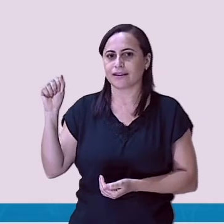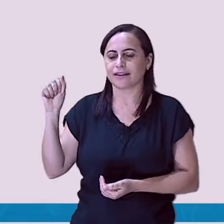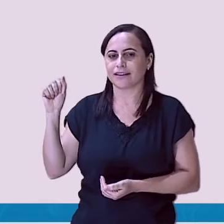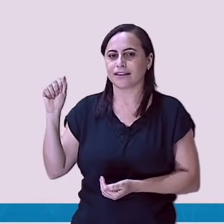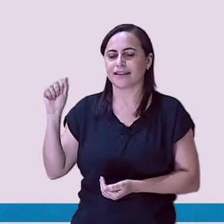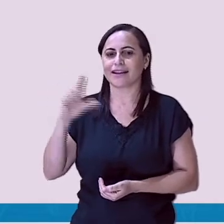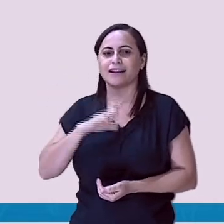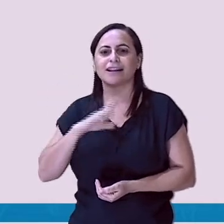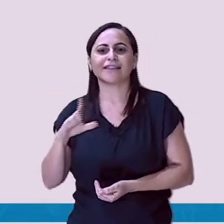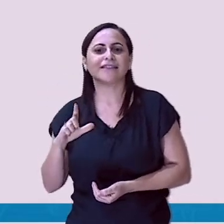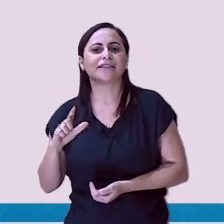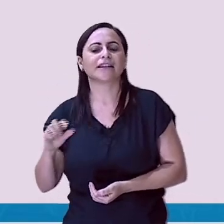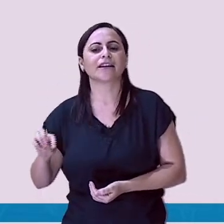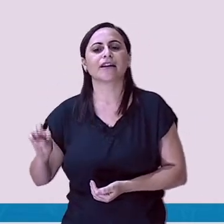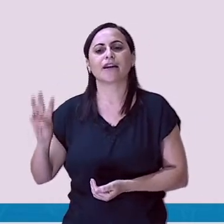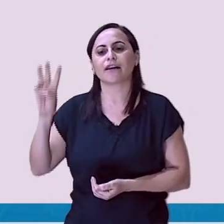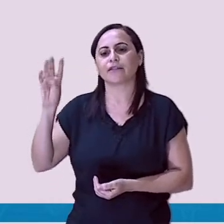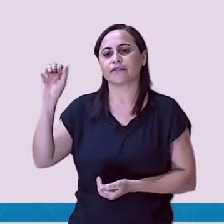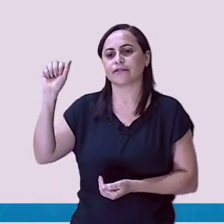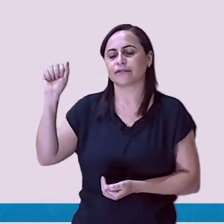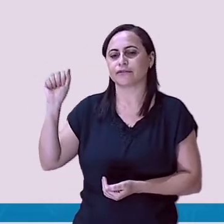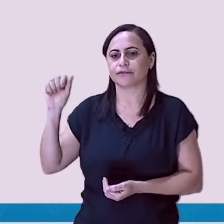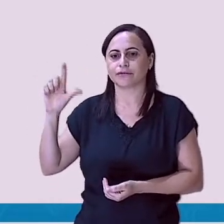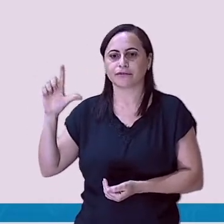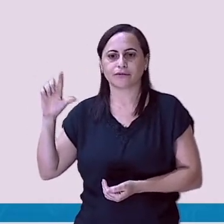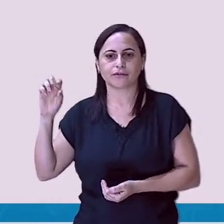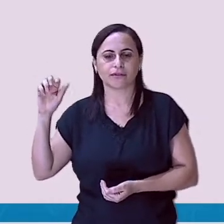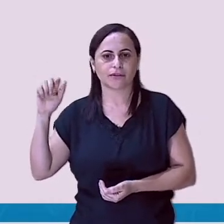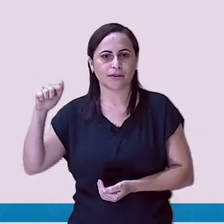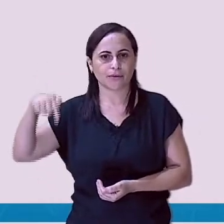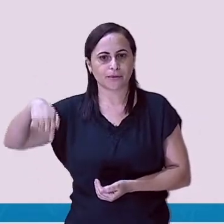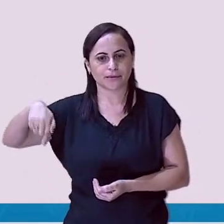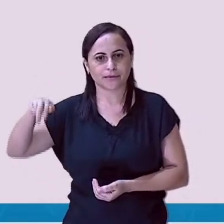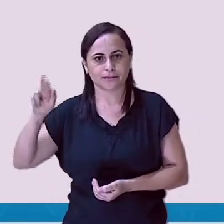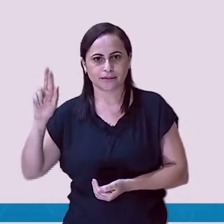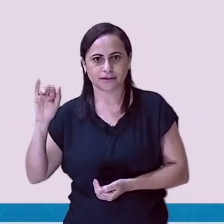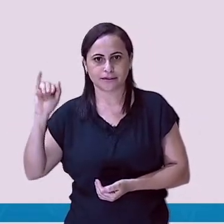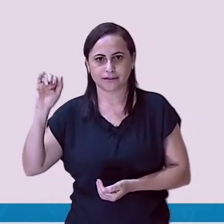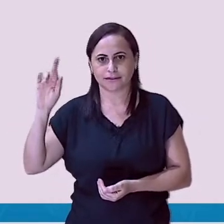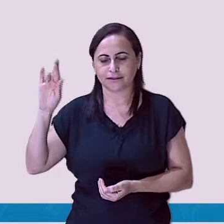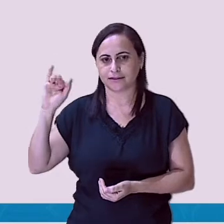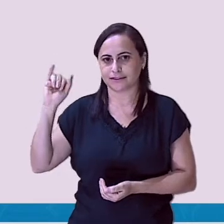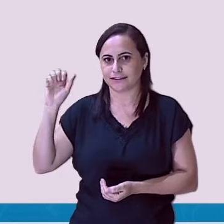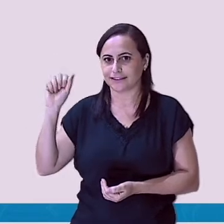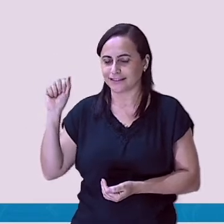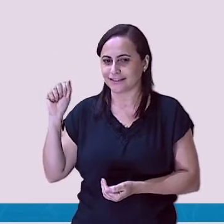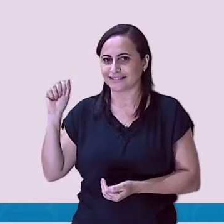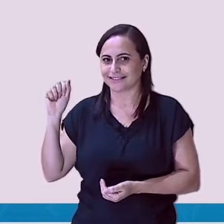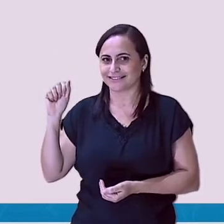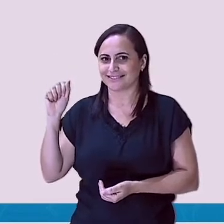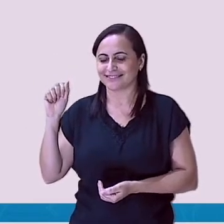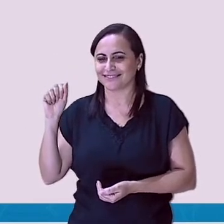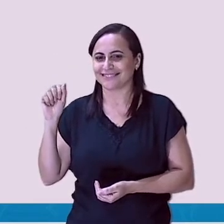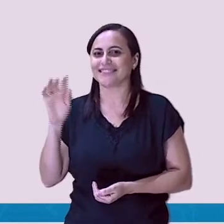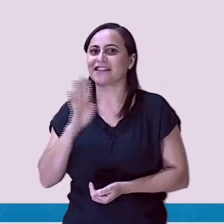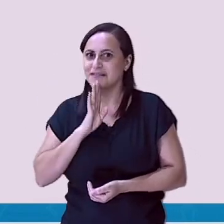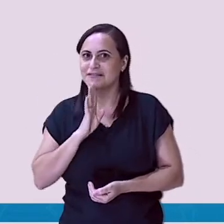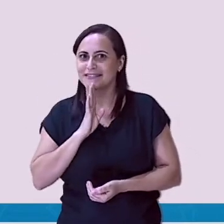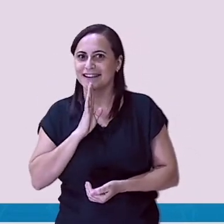Valquíria. Ah, vocês conhecem? Estão conhecendo a professora Rosângela também?